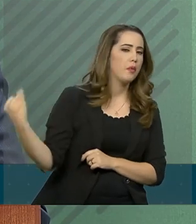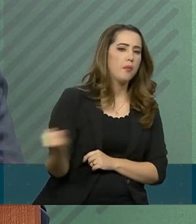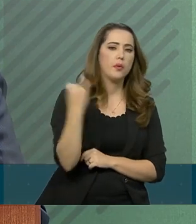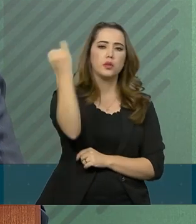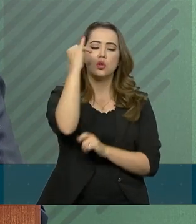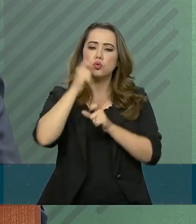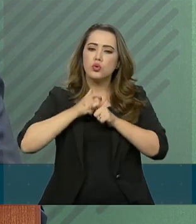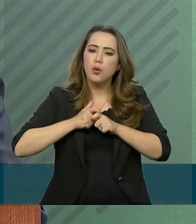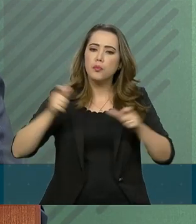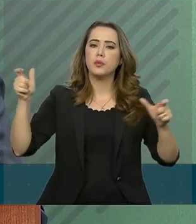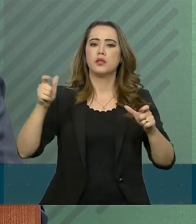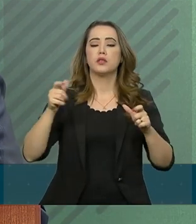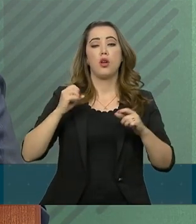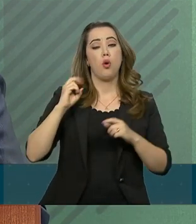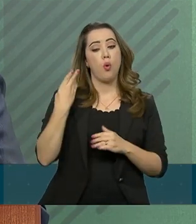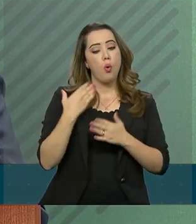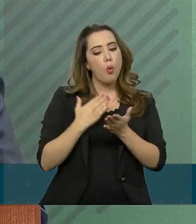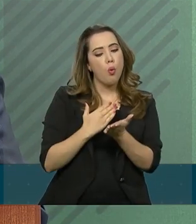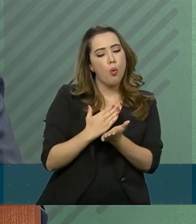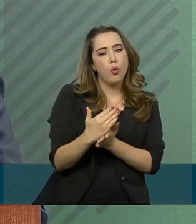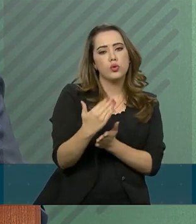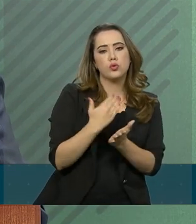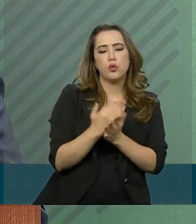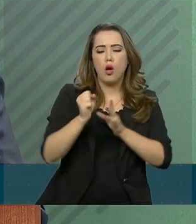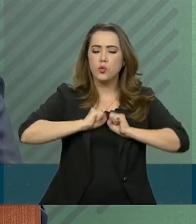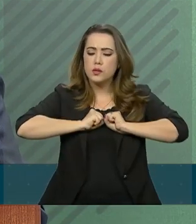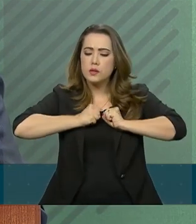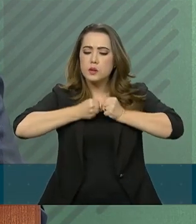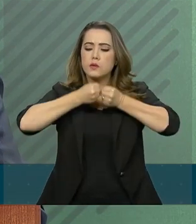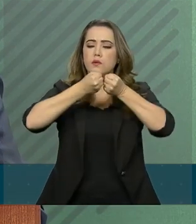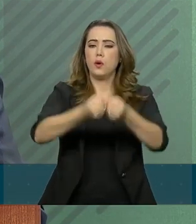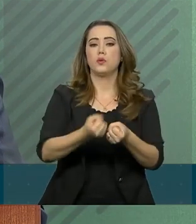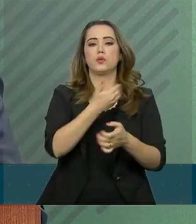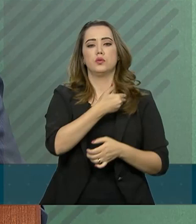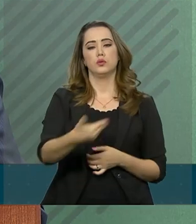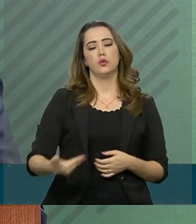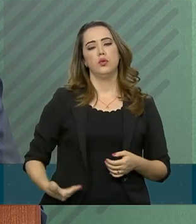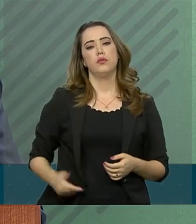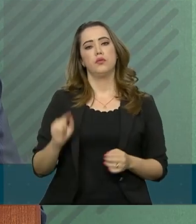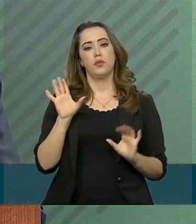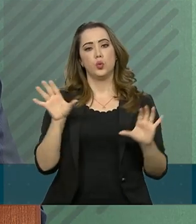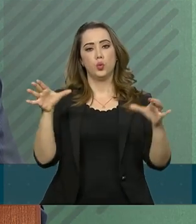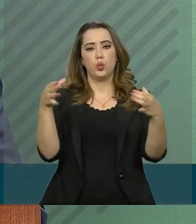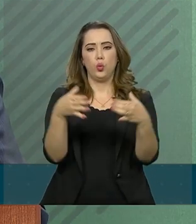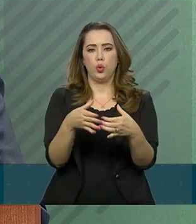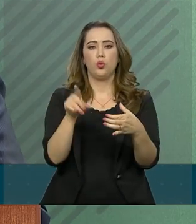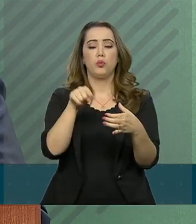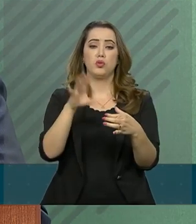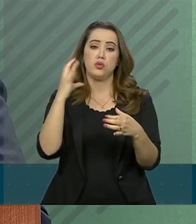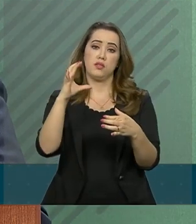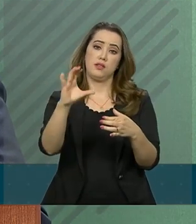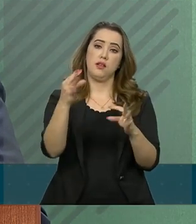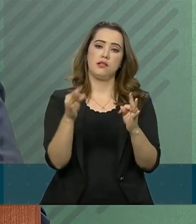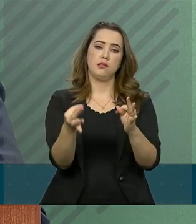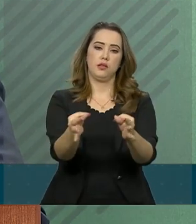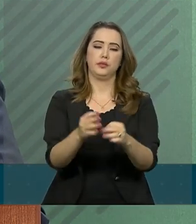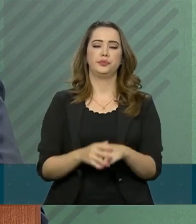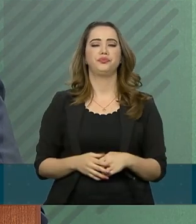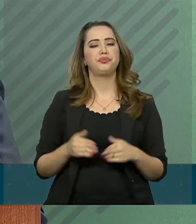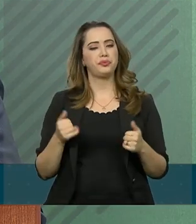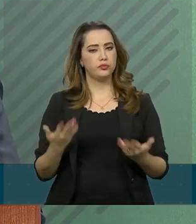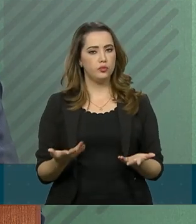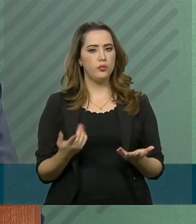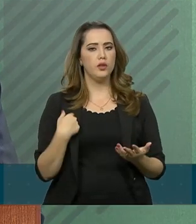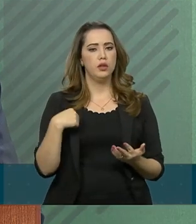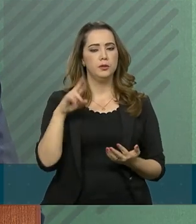aumentar ou manter os esforços do governo nessa área. Com base nos resultados